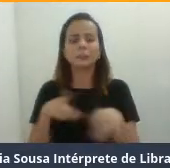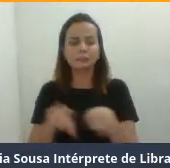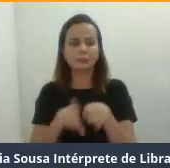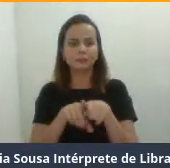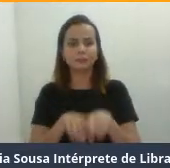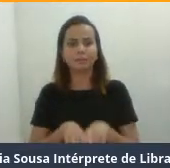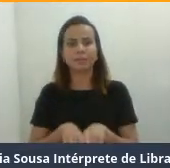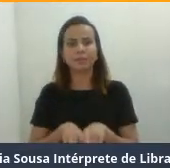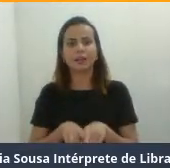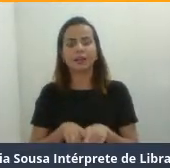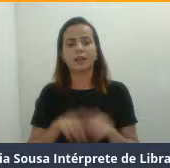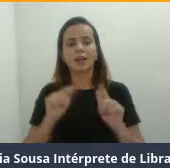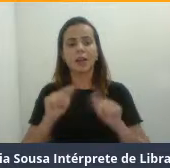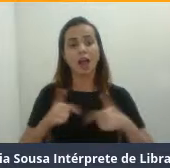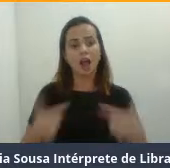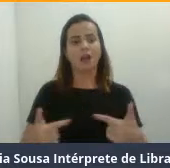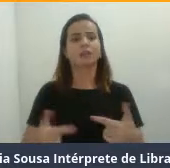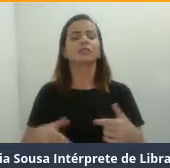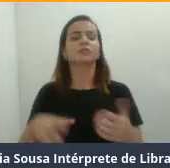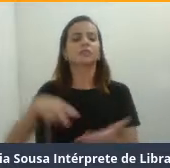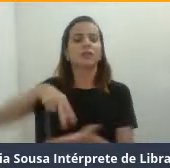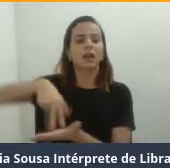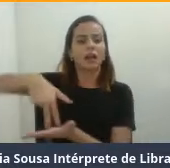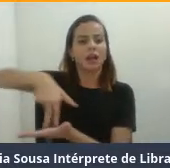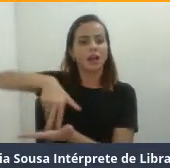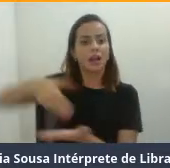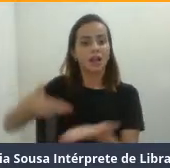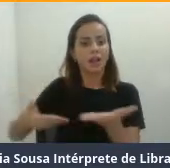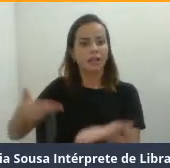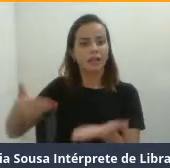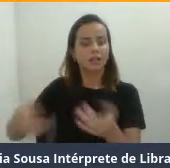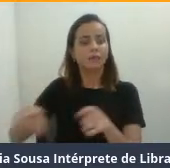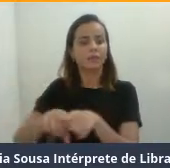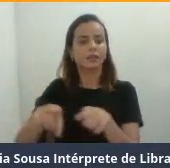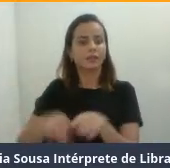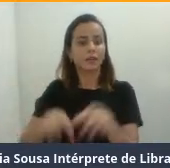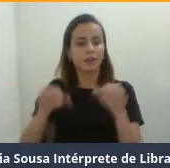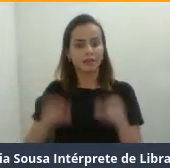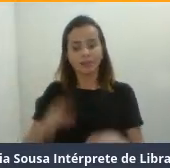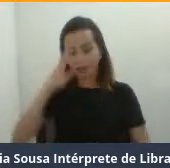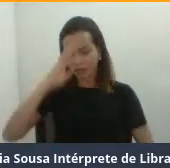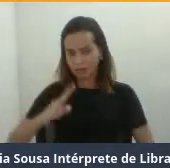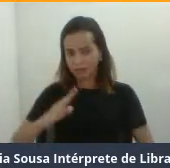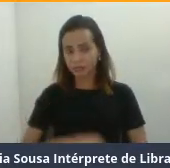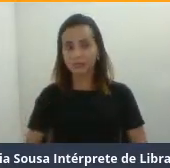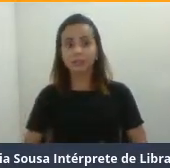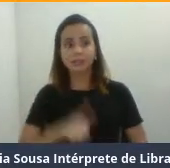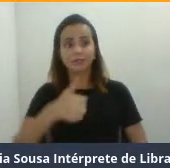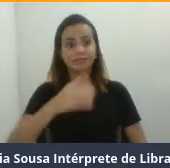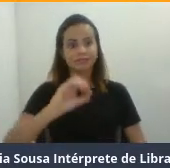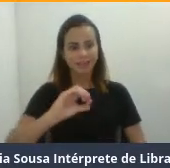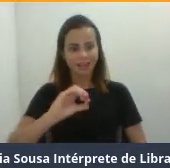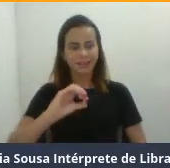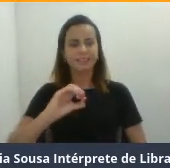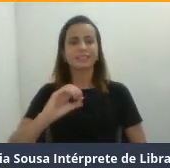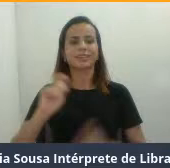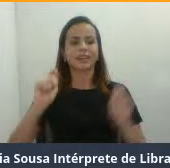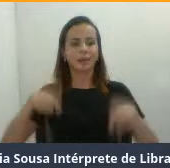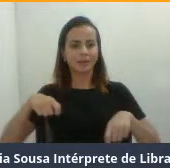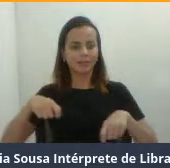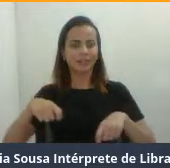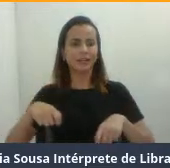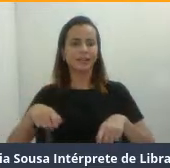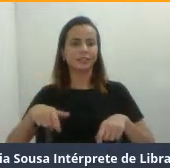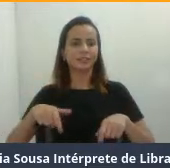Agilidade, equilíbrio e precisão, certo? Então, dez capacidades físicas trabalhadas no CrossFit. Agora,